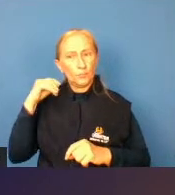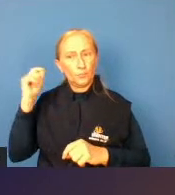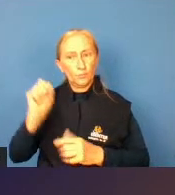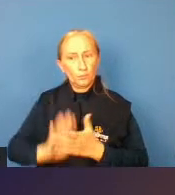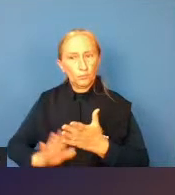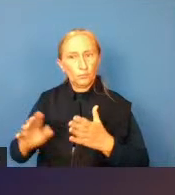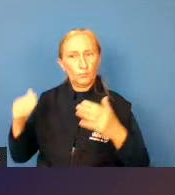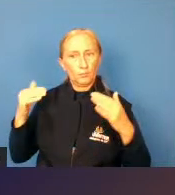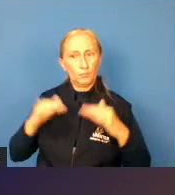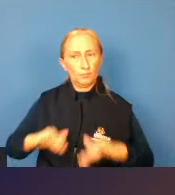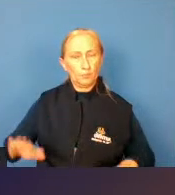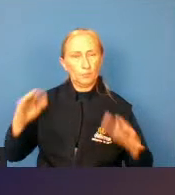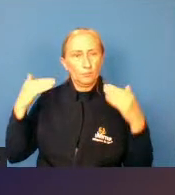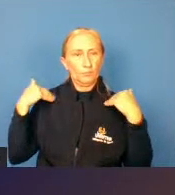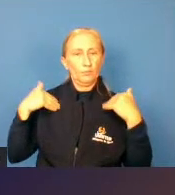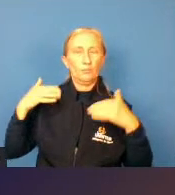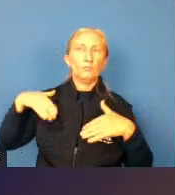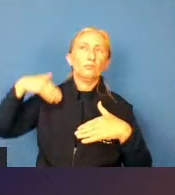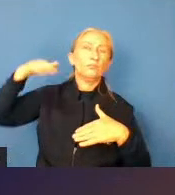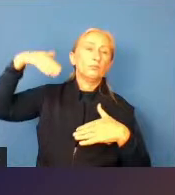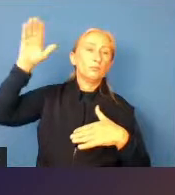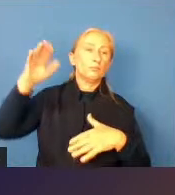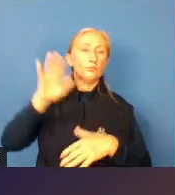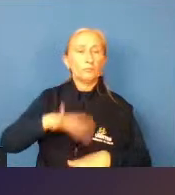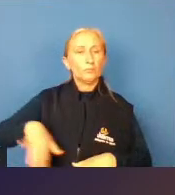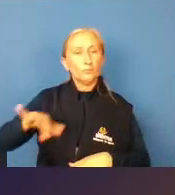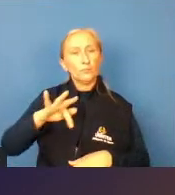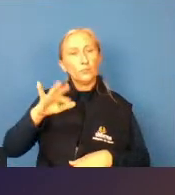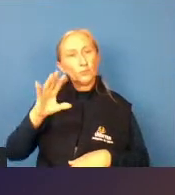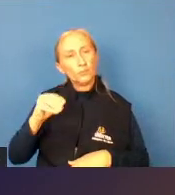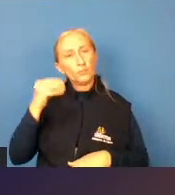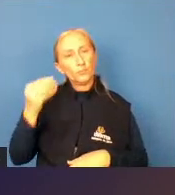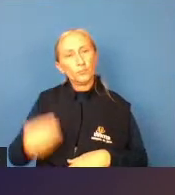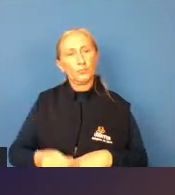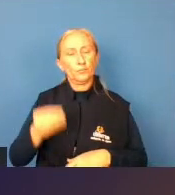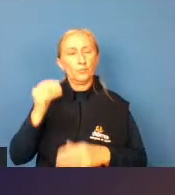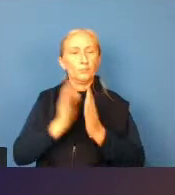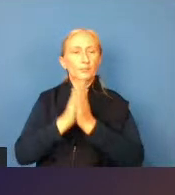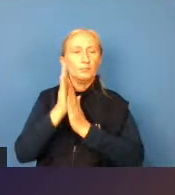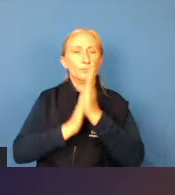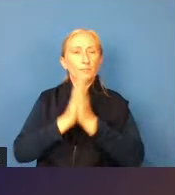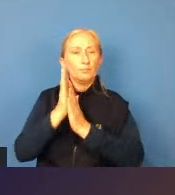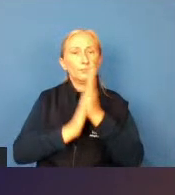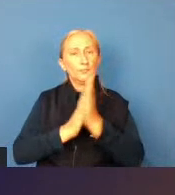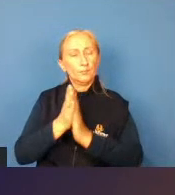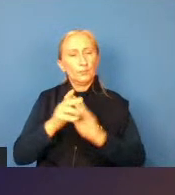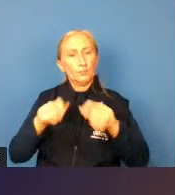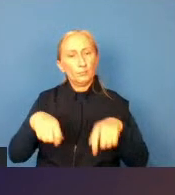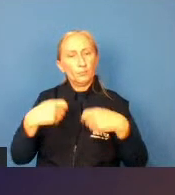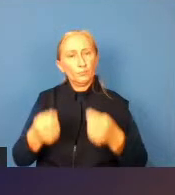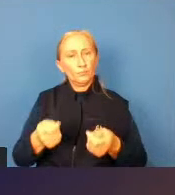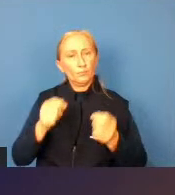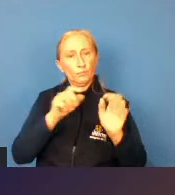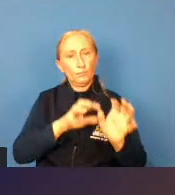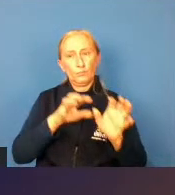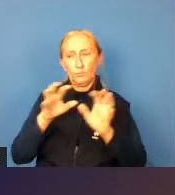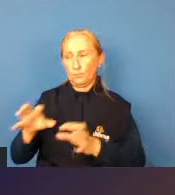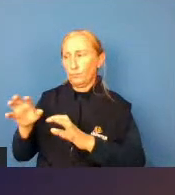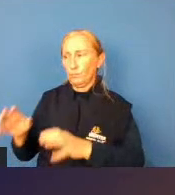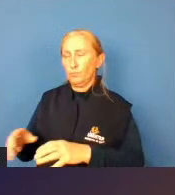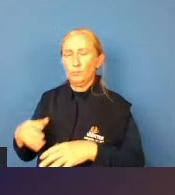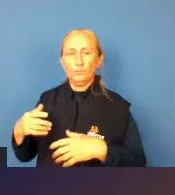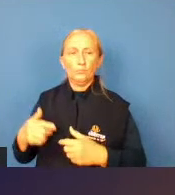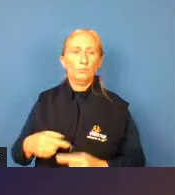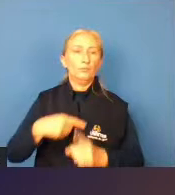física para muito além do campo físico as expectativas em relação ao ponto o impacto